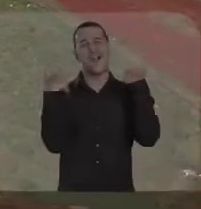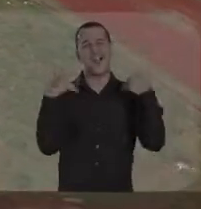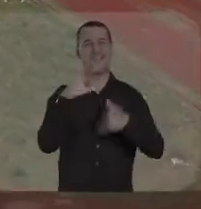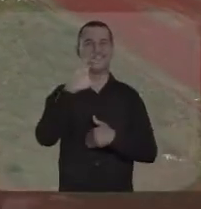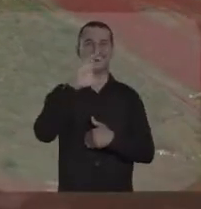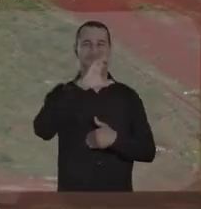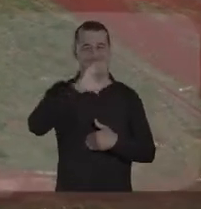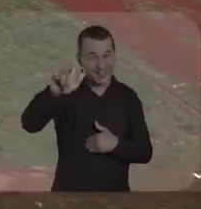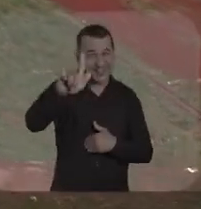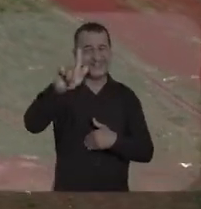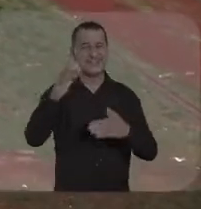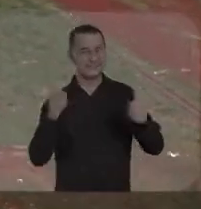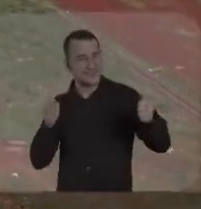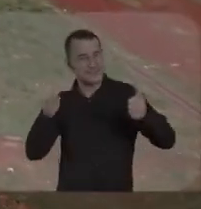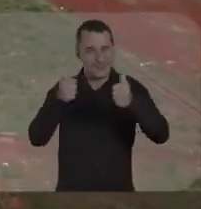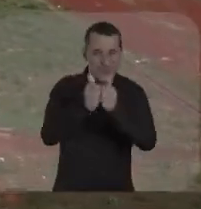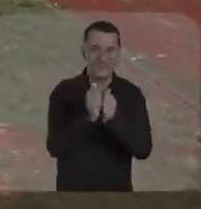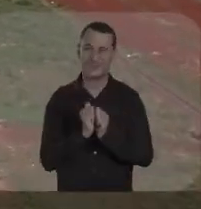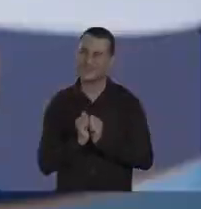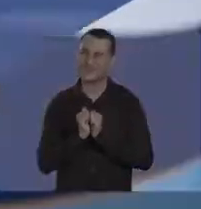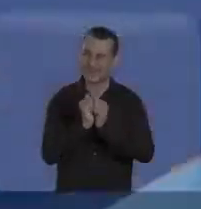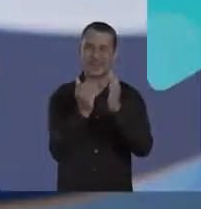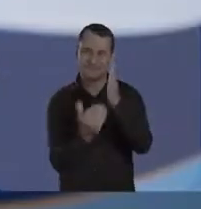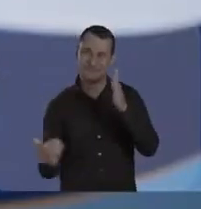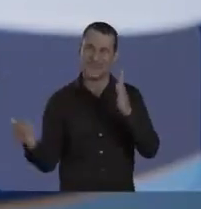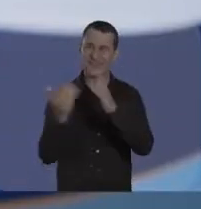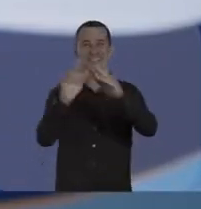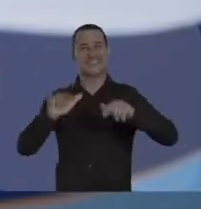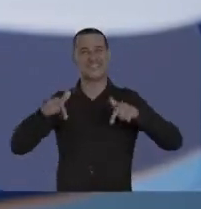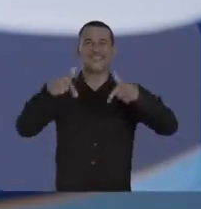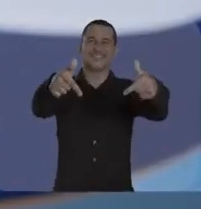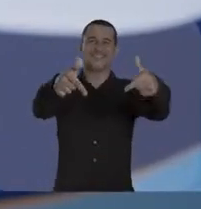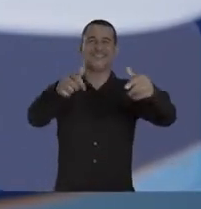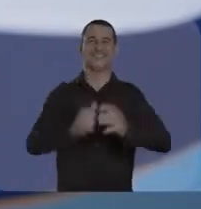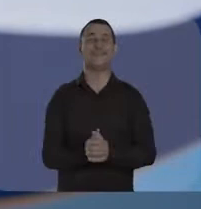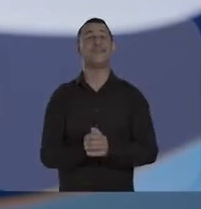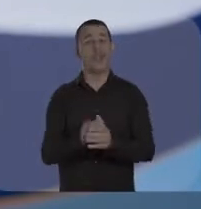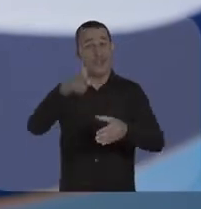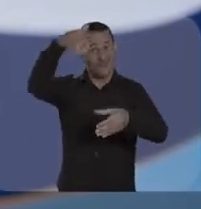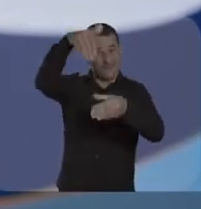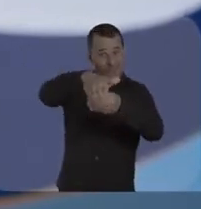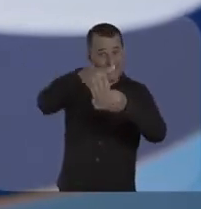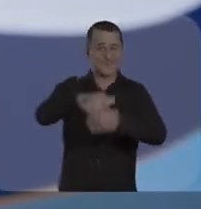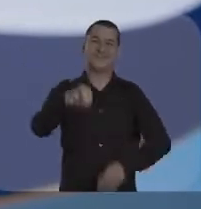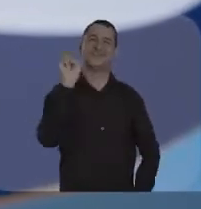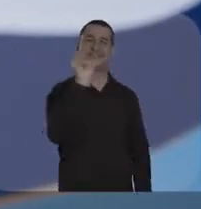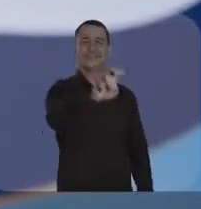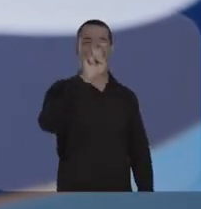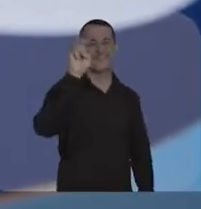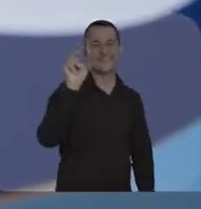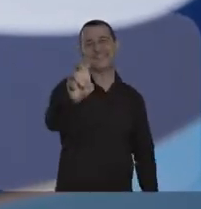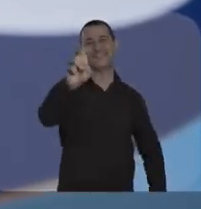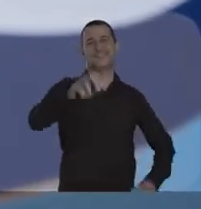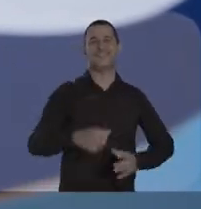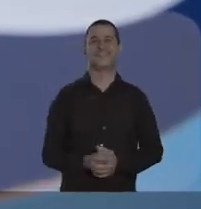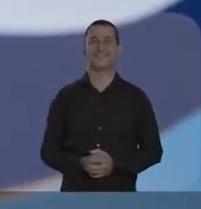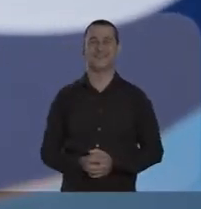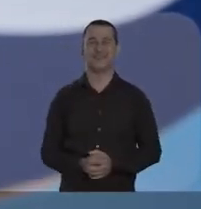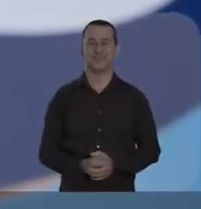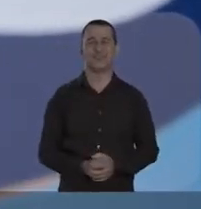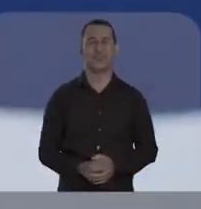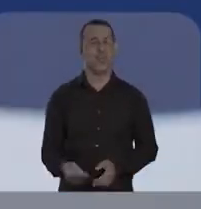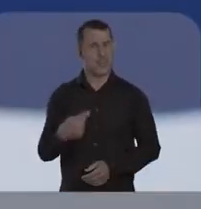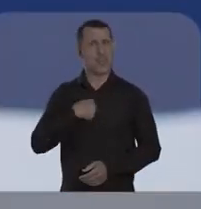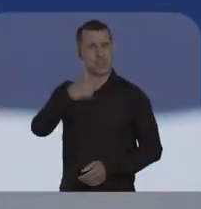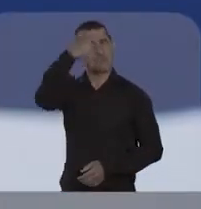aeroporto e o núcleo industrial. Vamos, Campo Grande! Vamos seguir juntos para avançar e fazer